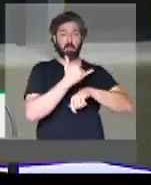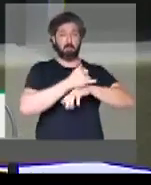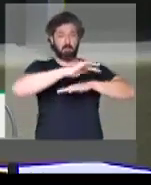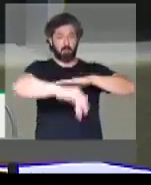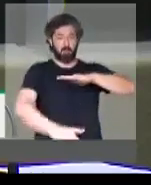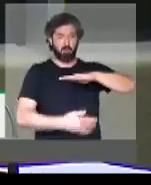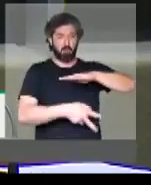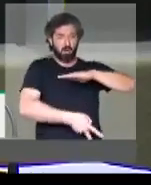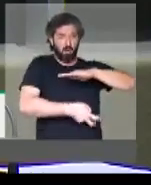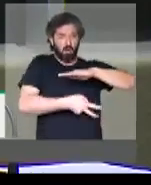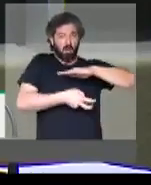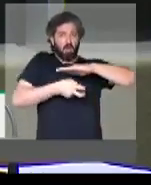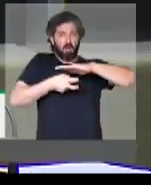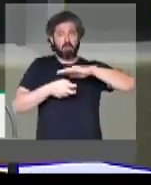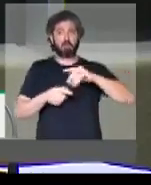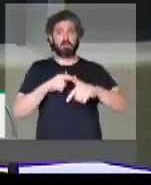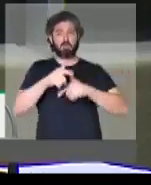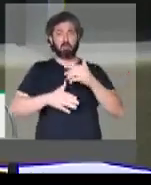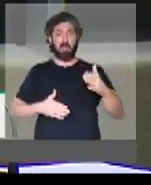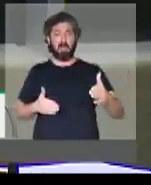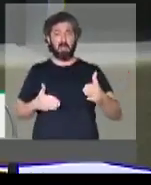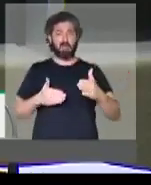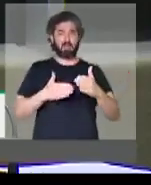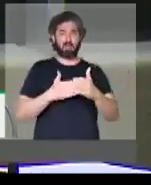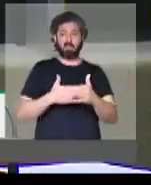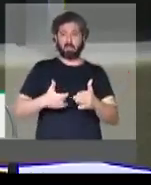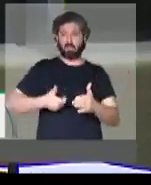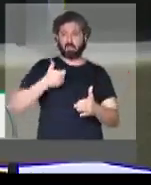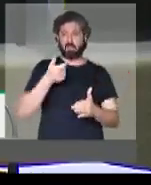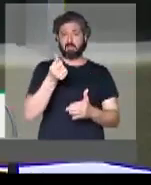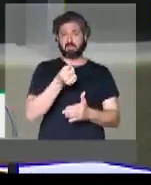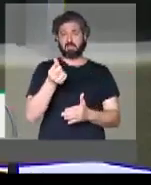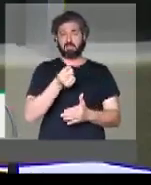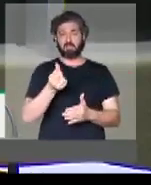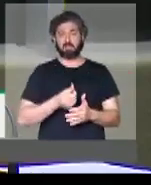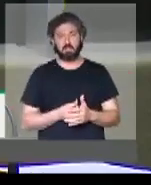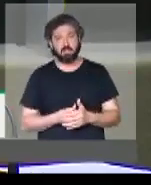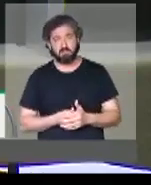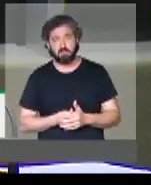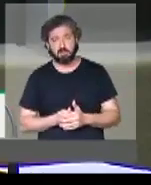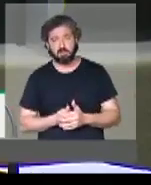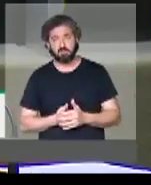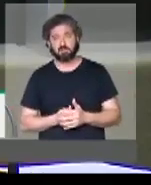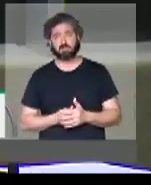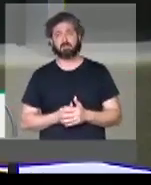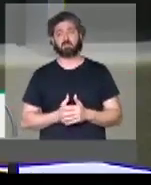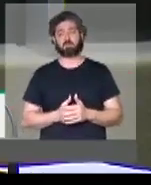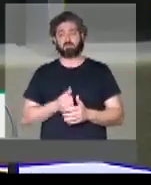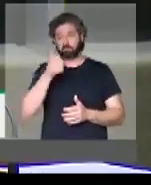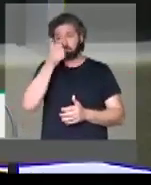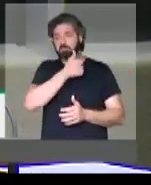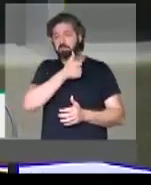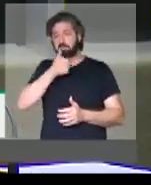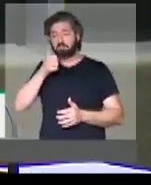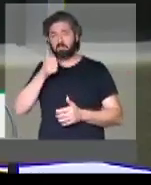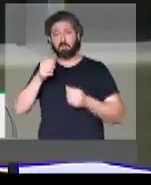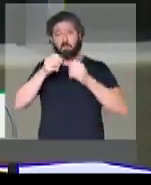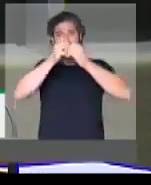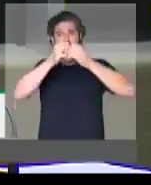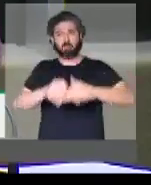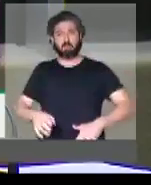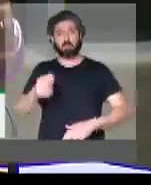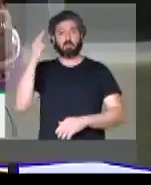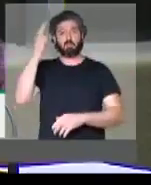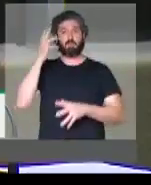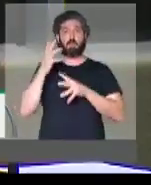subsolo, até que trabalhar até os 66 anos de idade, submetido a danos